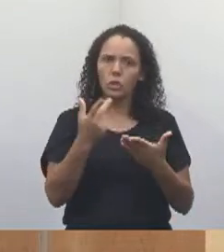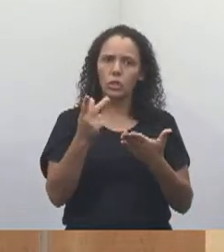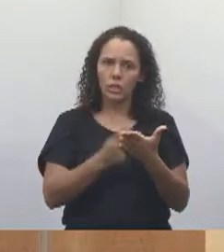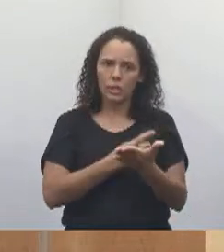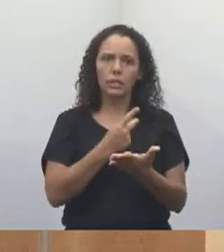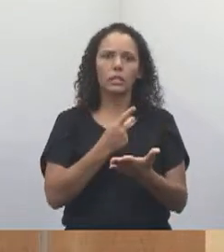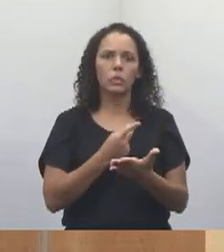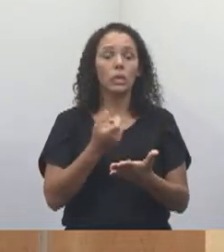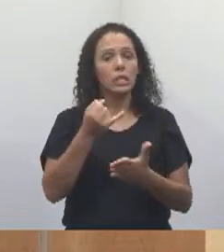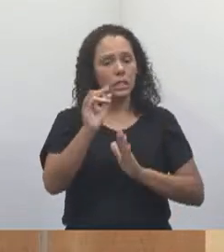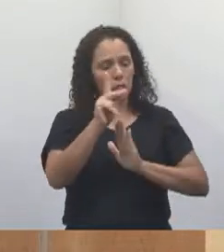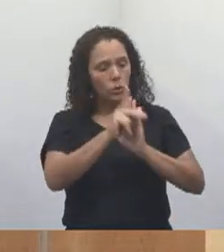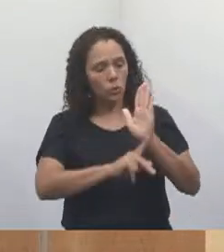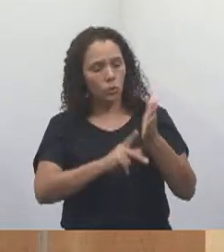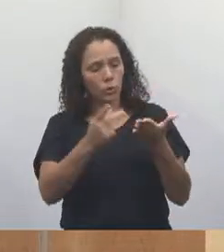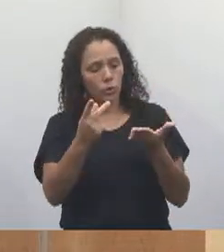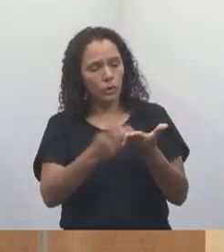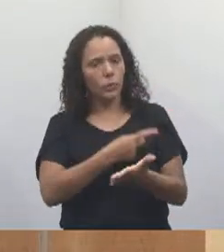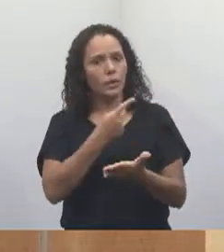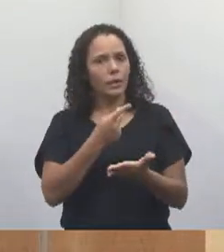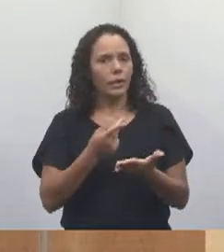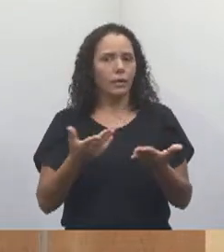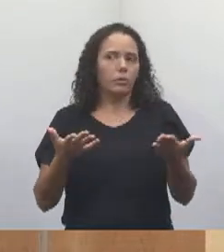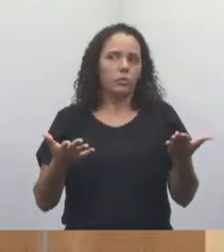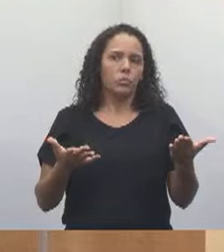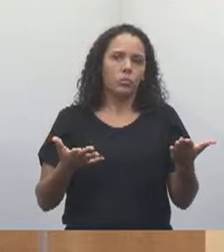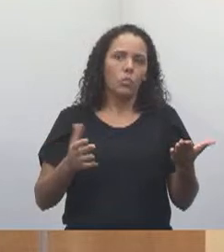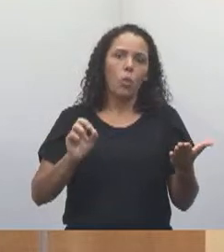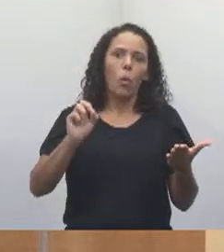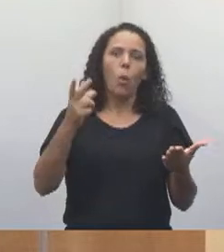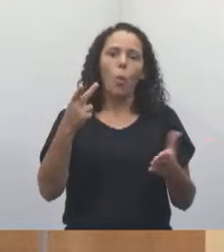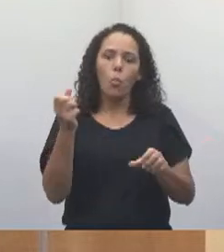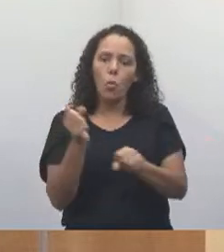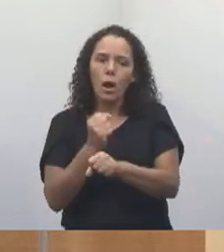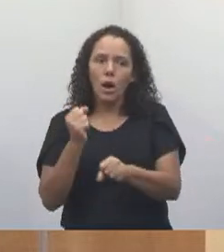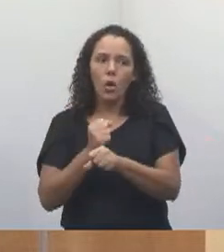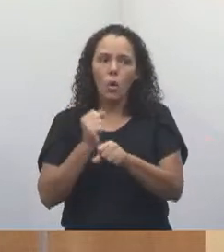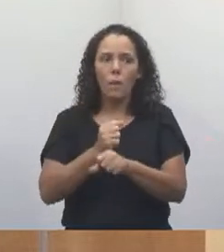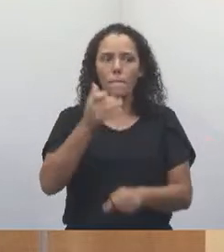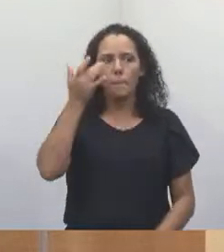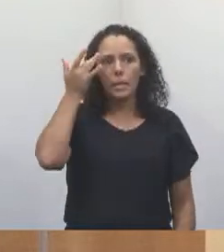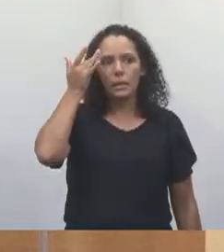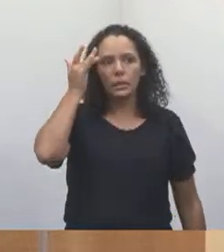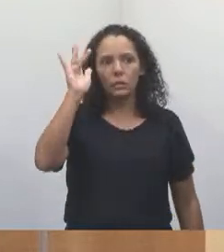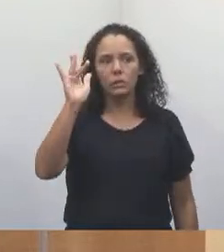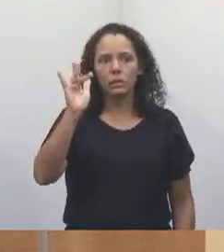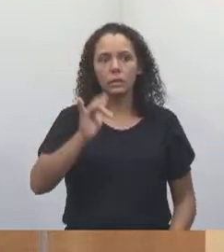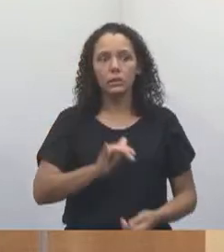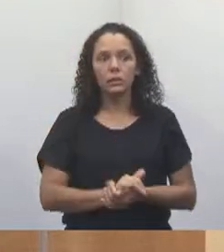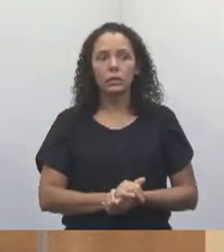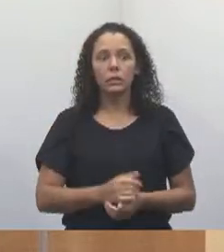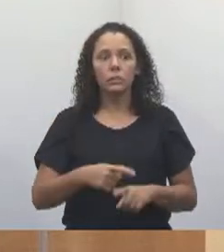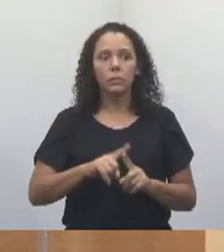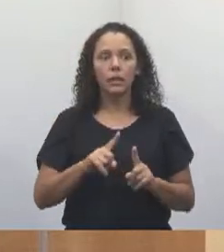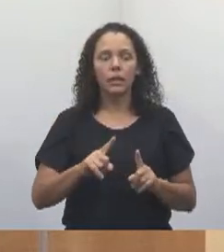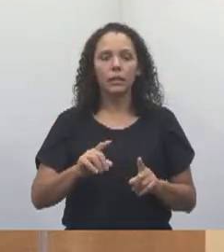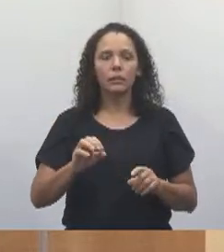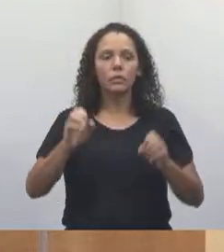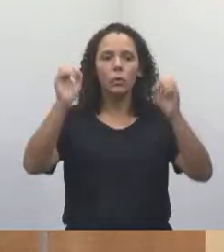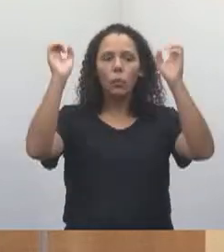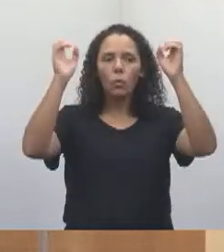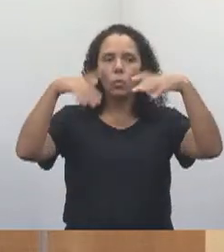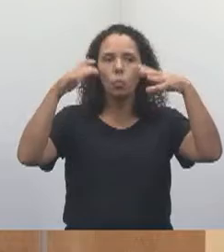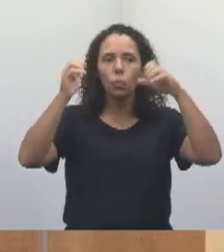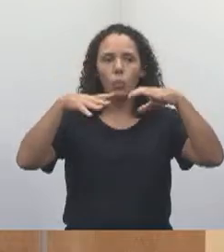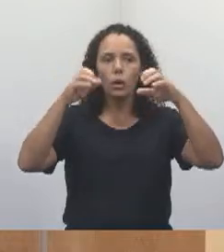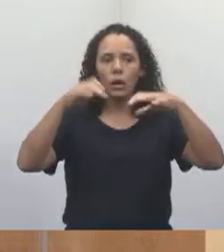no projeto ou na execução, eu não sei. Mas fato é que com as chuvas desse final de semana, a água